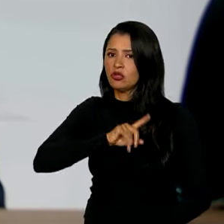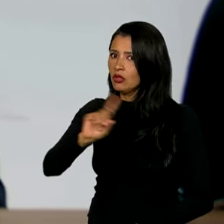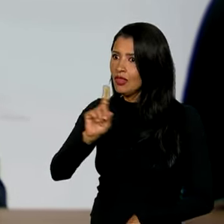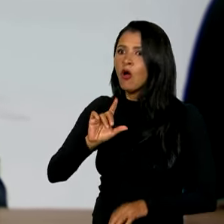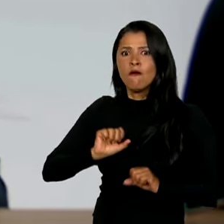desanima. lá.